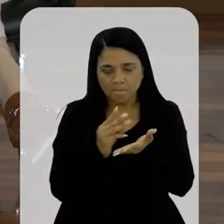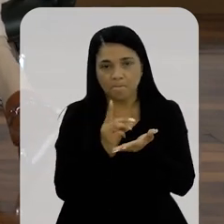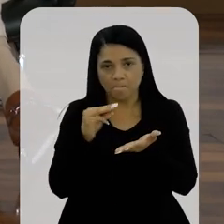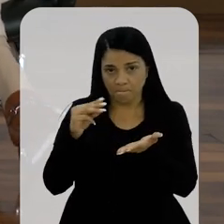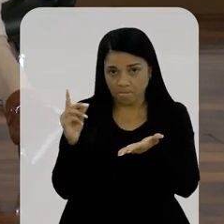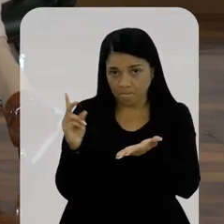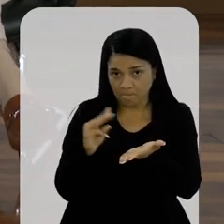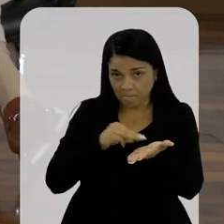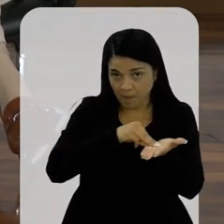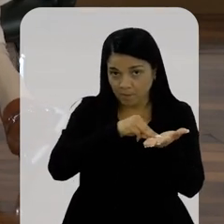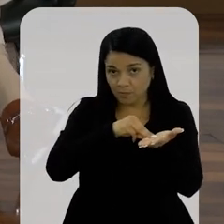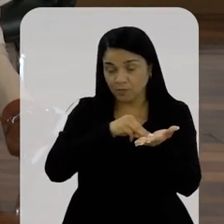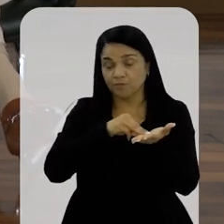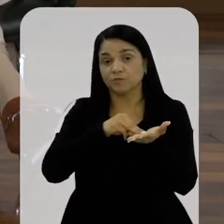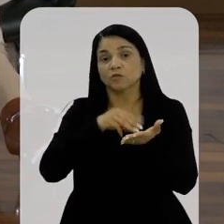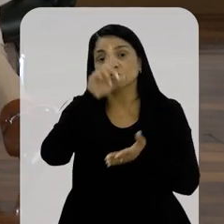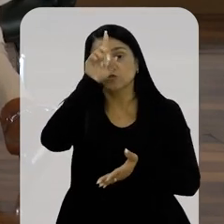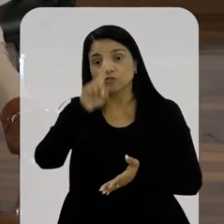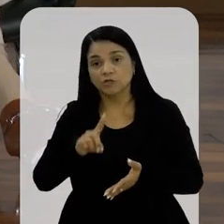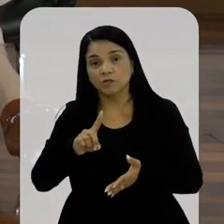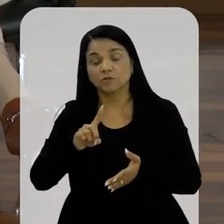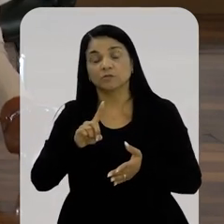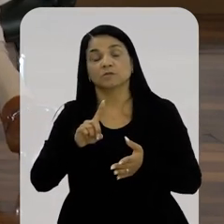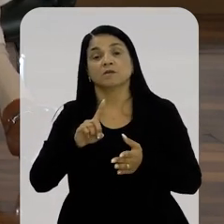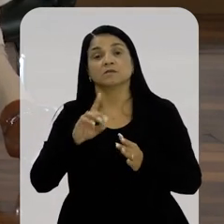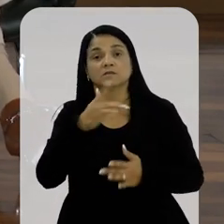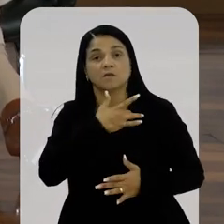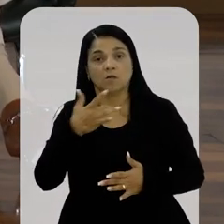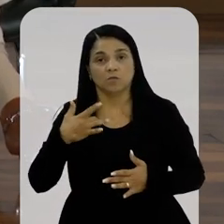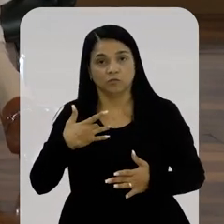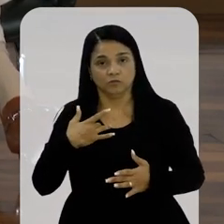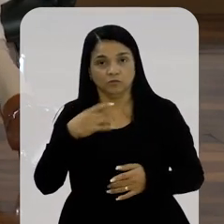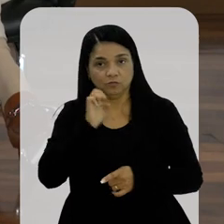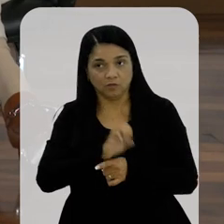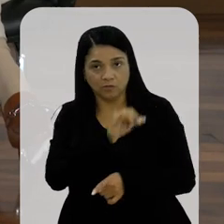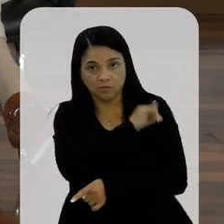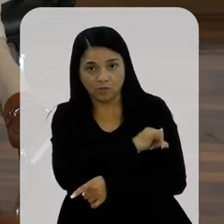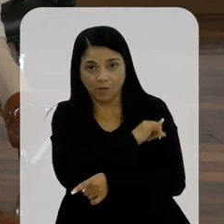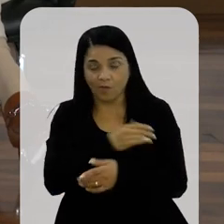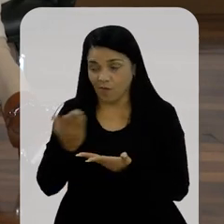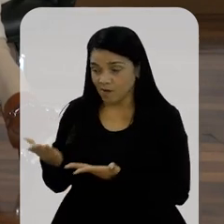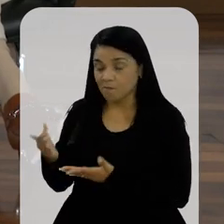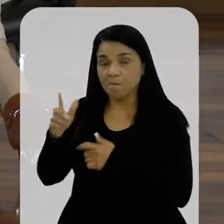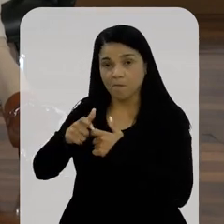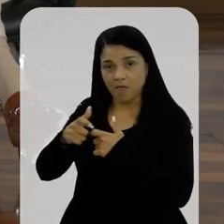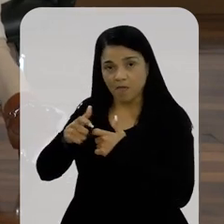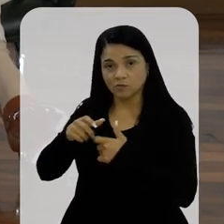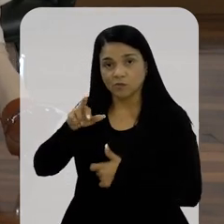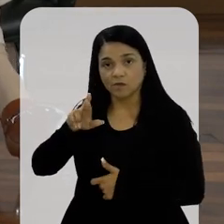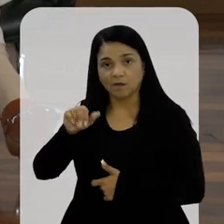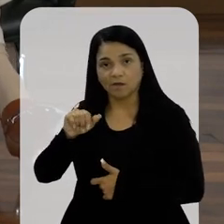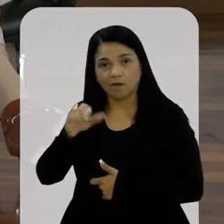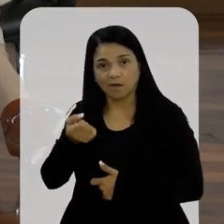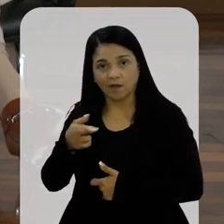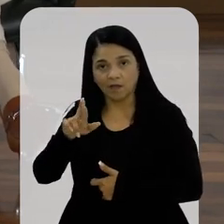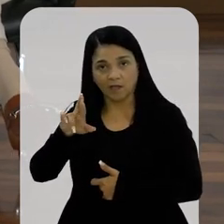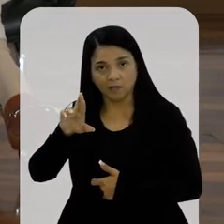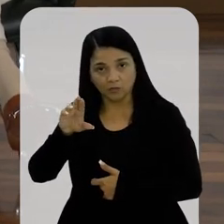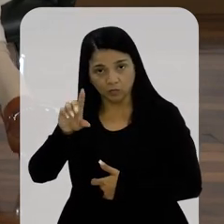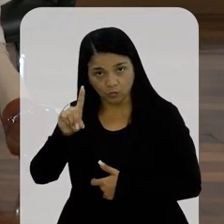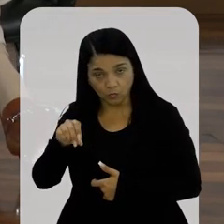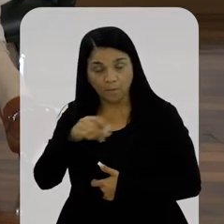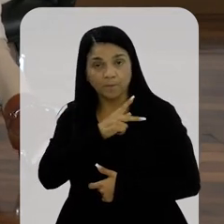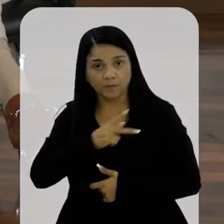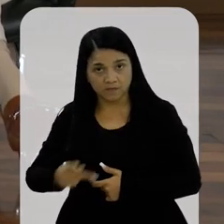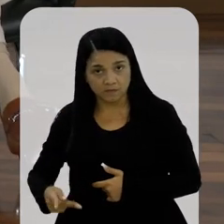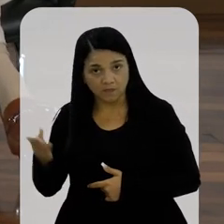membro da Comissão de Direito da Saúde aqui da LERJ. Vou passar agora para o doutor Ricardo Cavalcante, com a sua longa experiência presidindo o